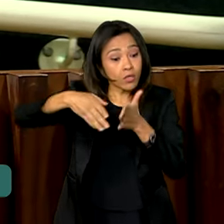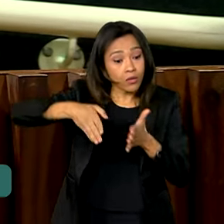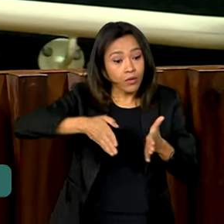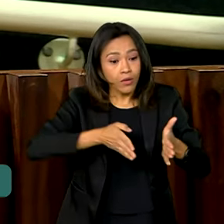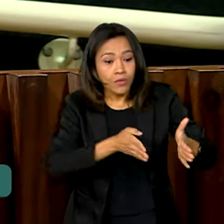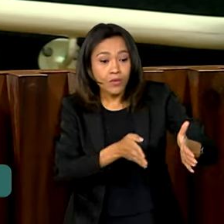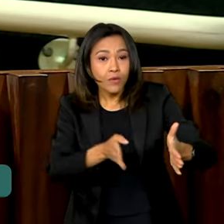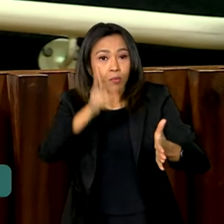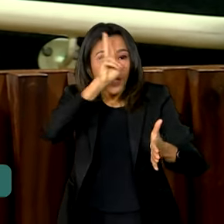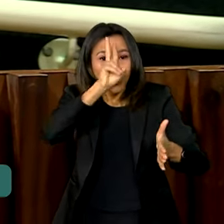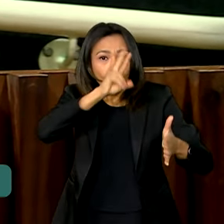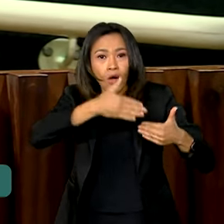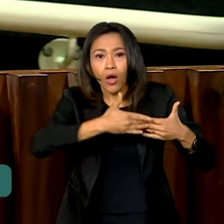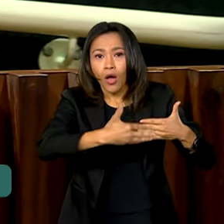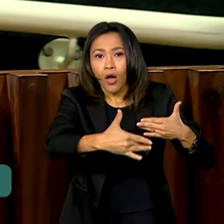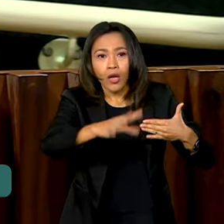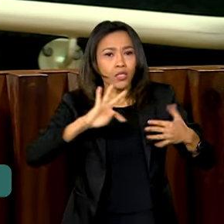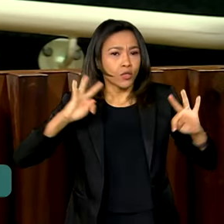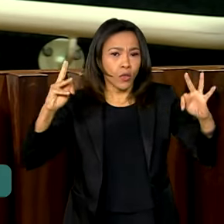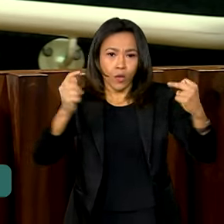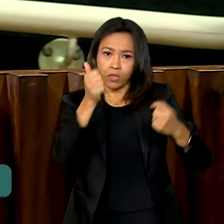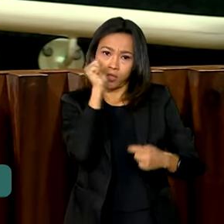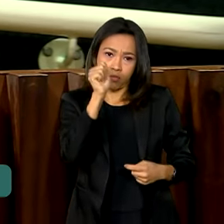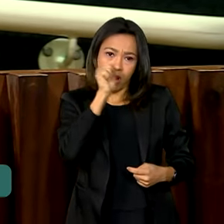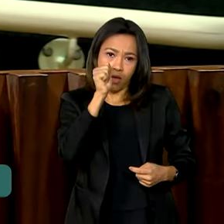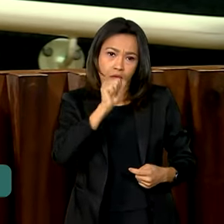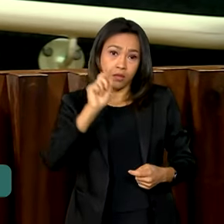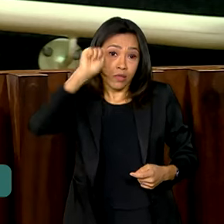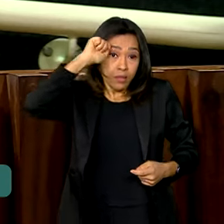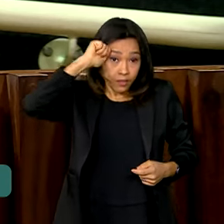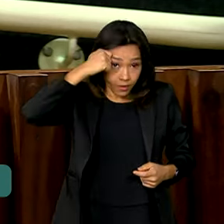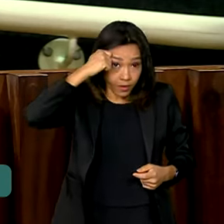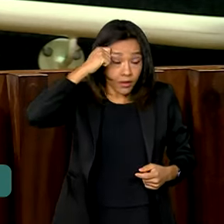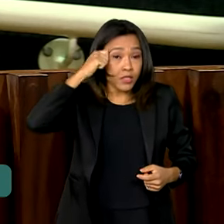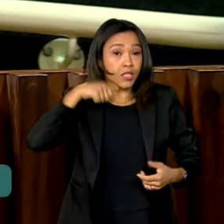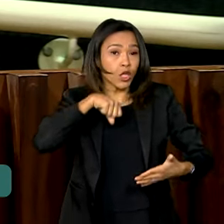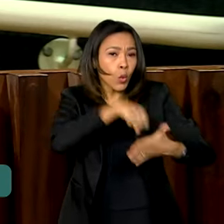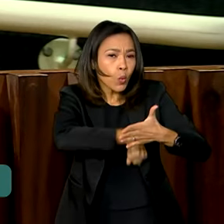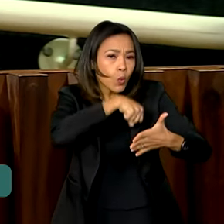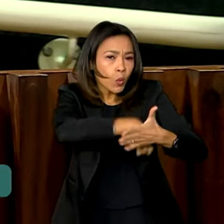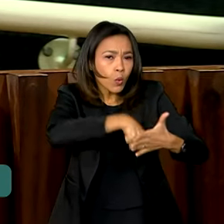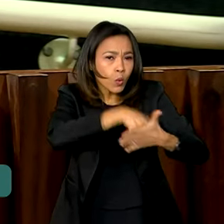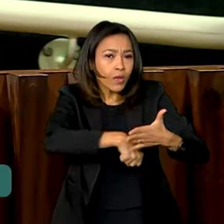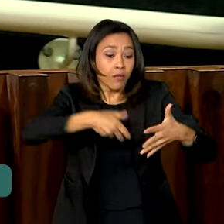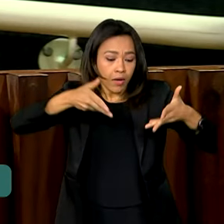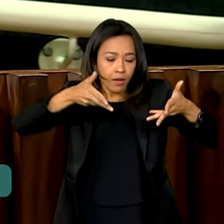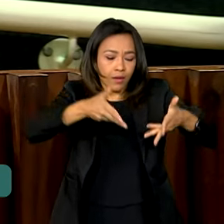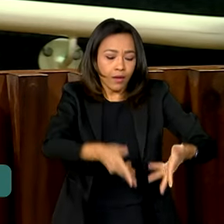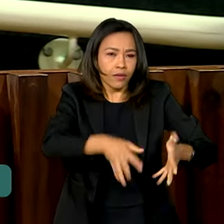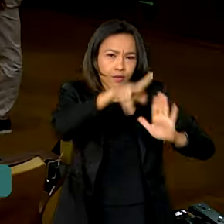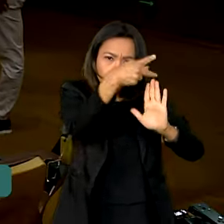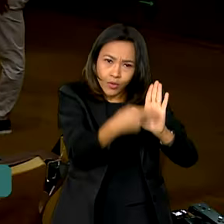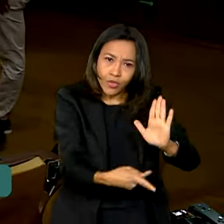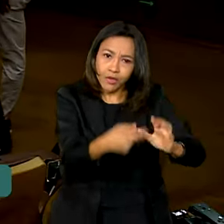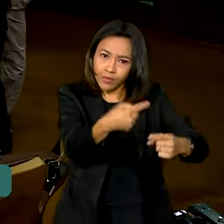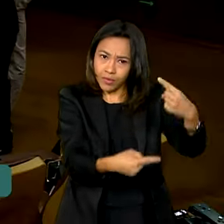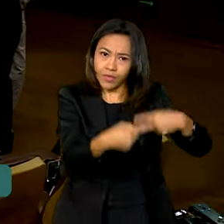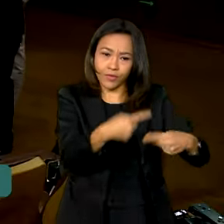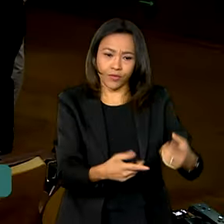as mulheres negras que lutaram para esse projeto político.